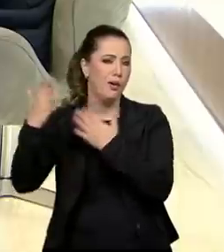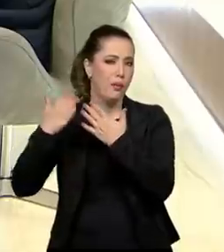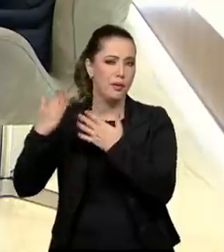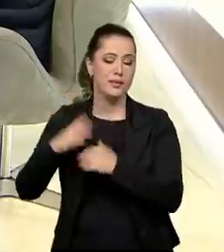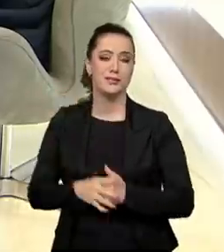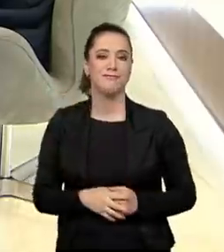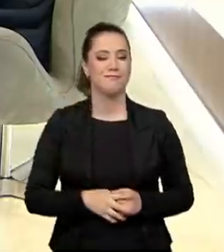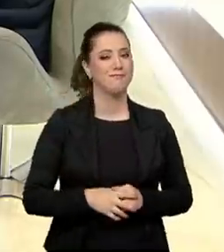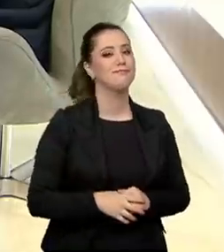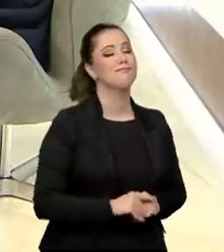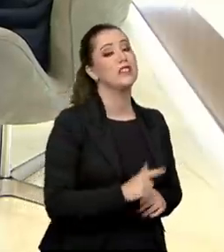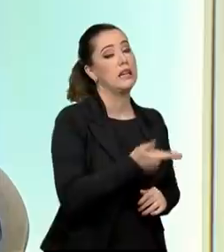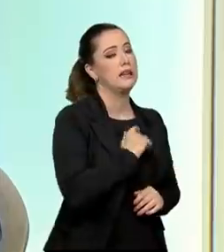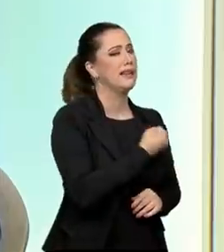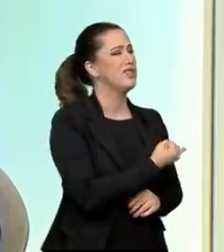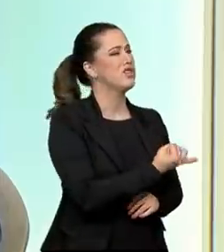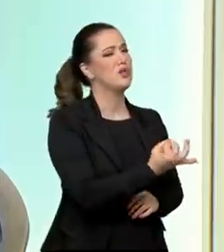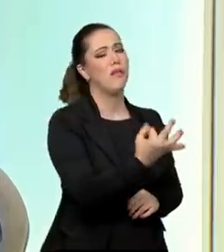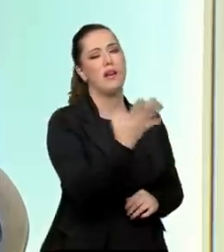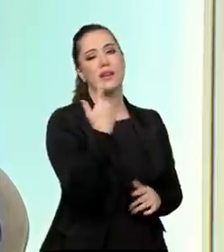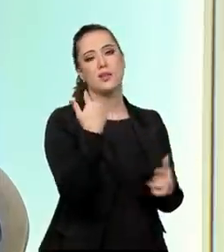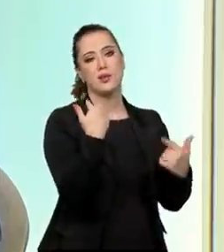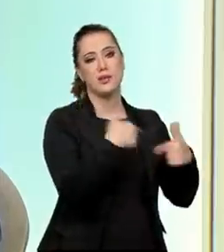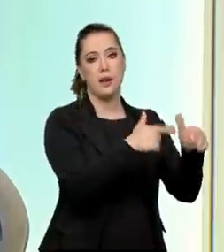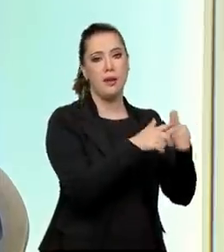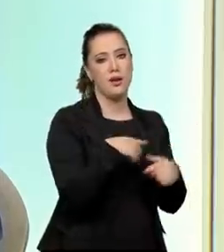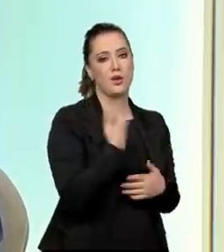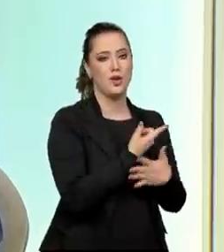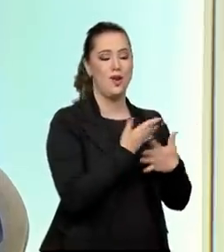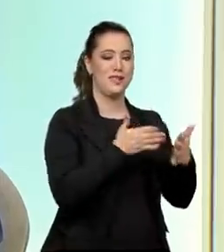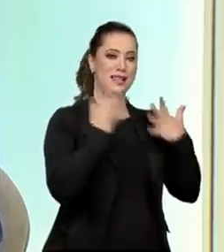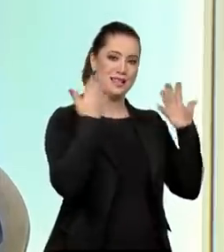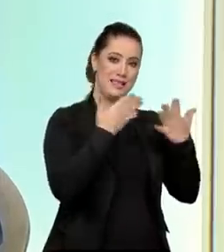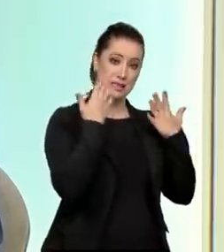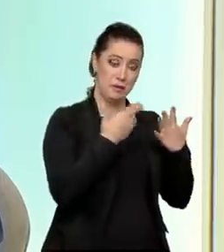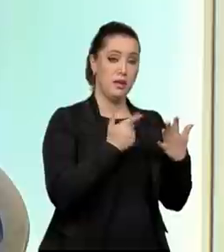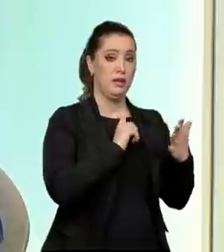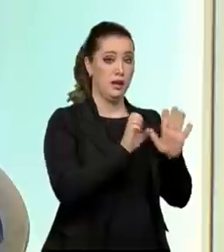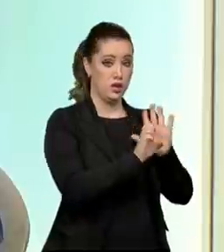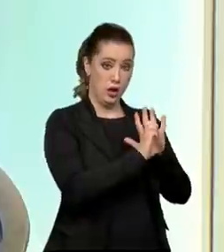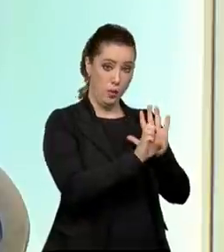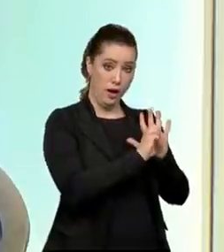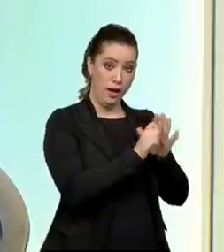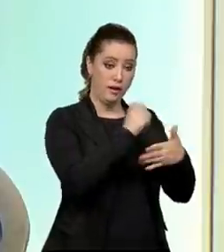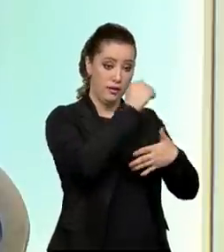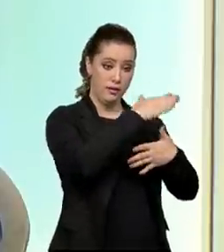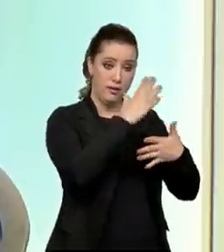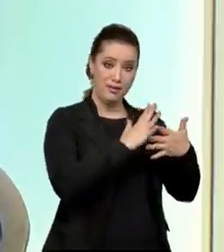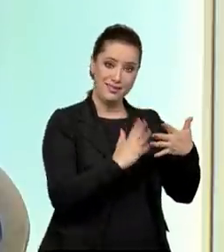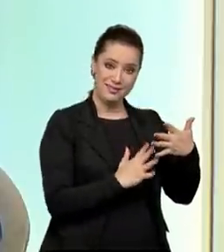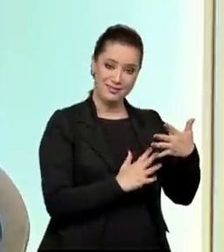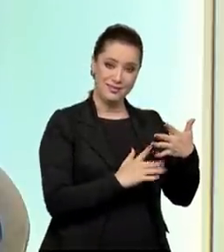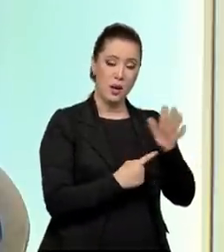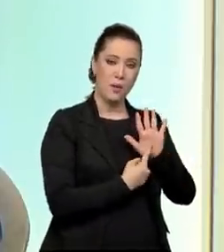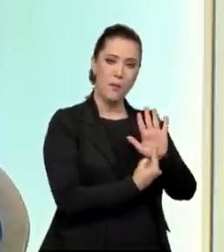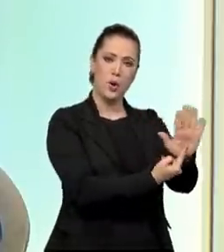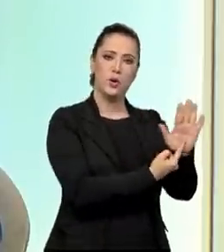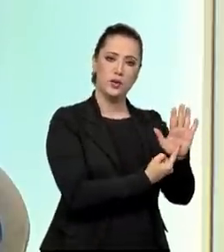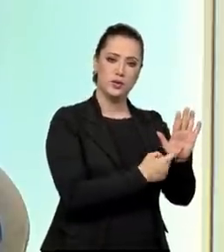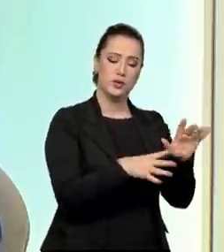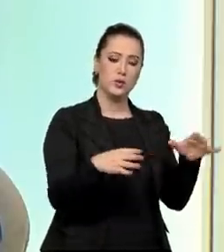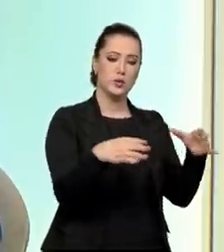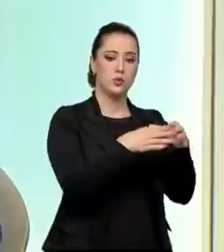A gente está com uma série de ações. Tivemos a alegria de lançar o OCA em Libras, levando o conteúdo do estatuto para